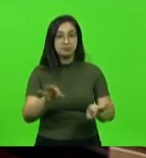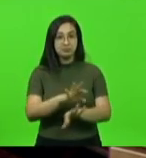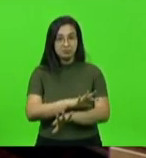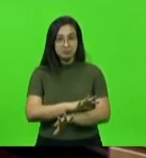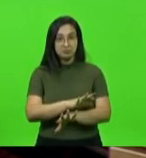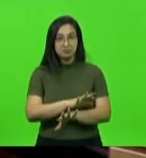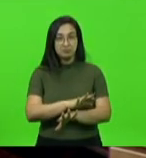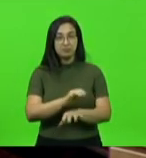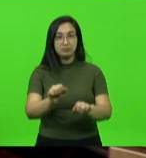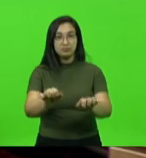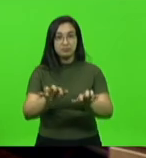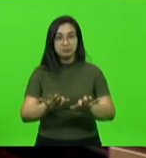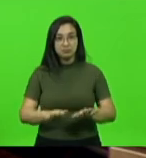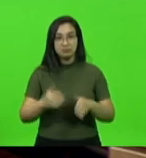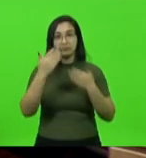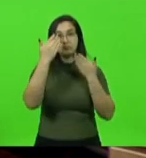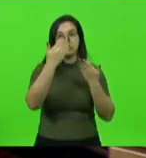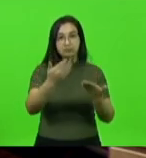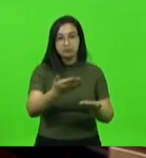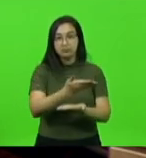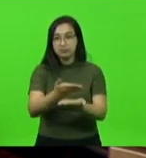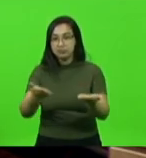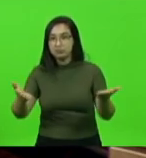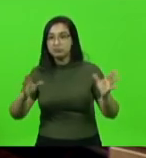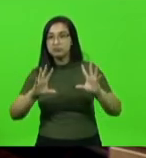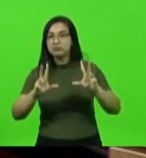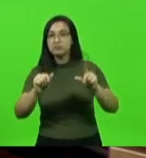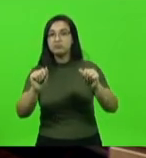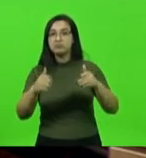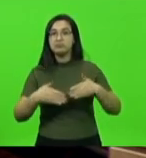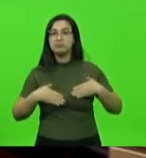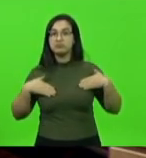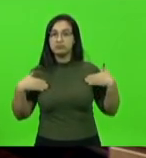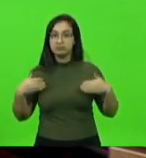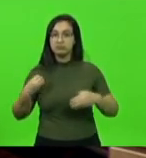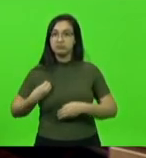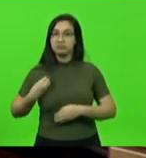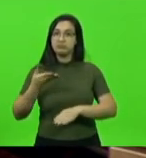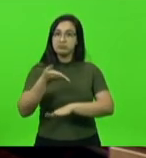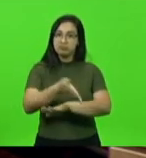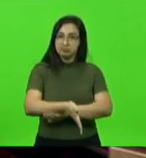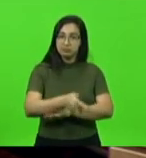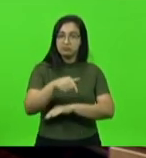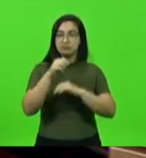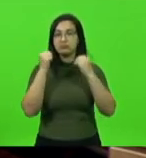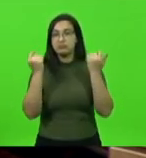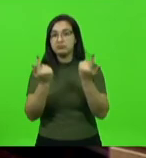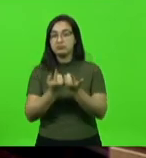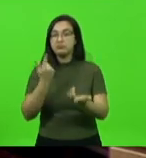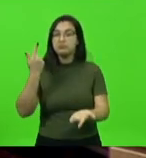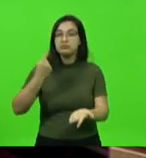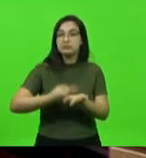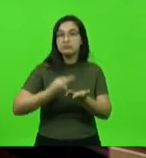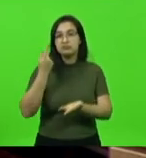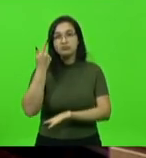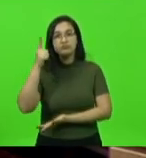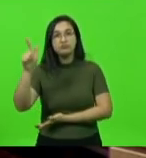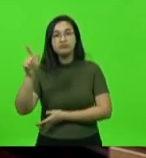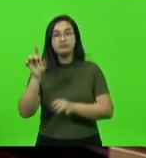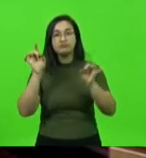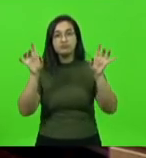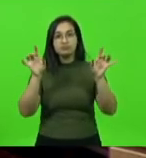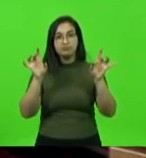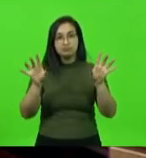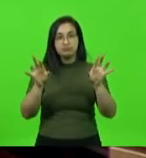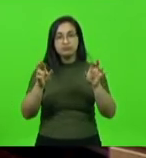autoridades com assento à mesa e a todos que honraram com o seu comparecimento e convocou outra sessão ordinária para o dia 16 de novembro,